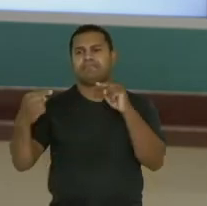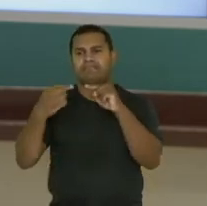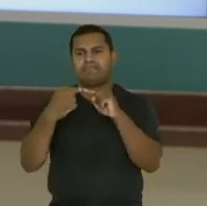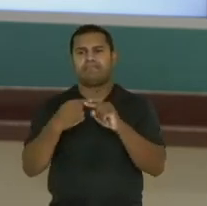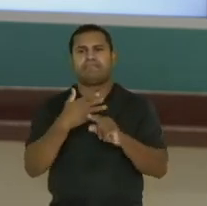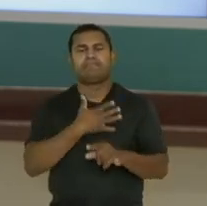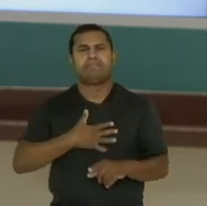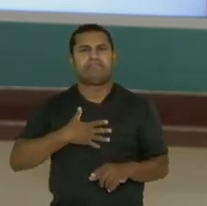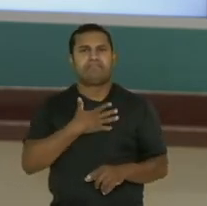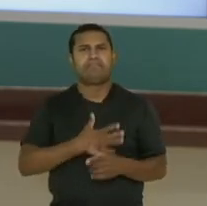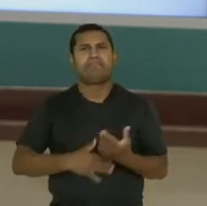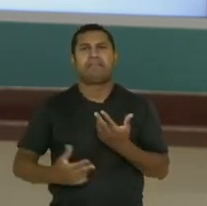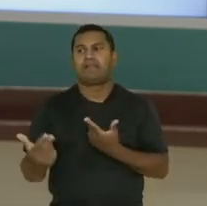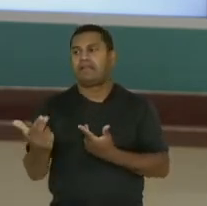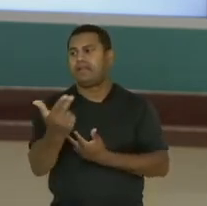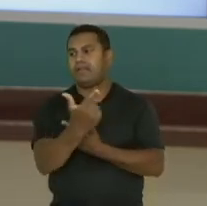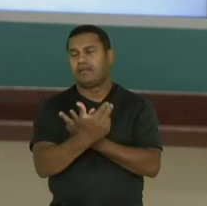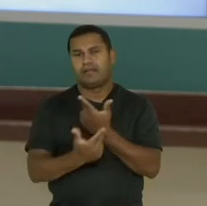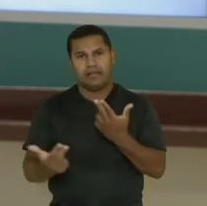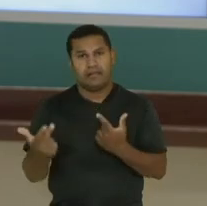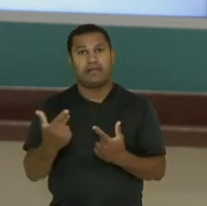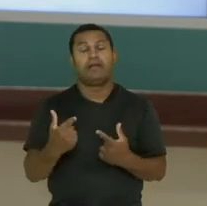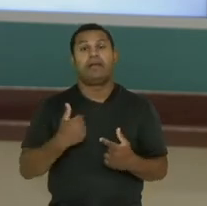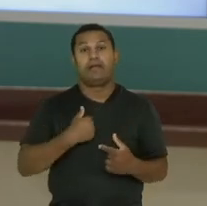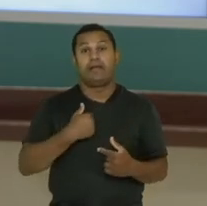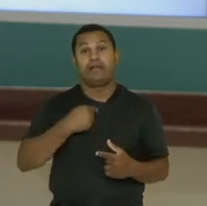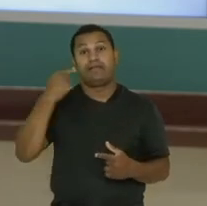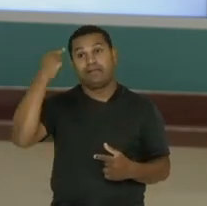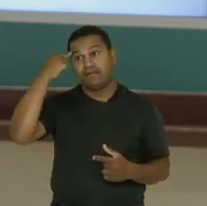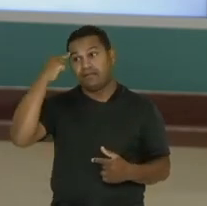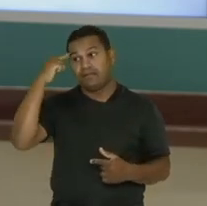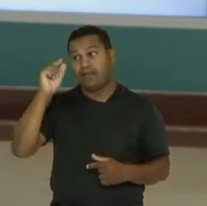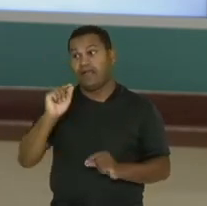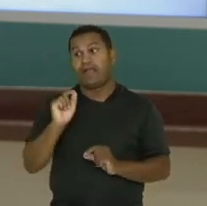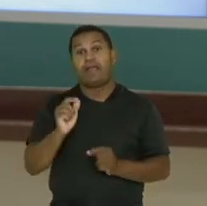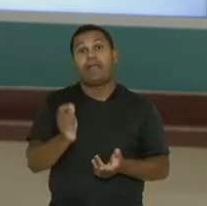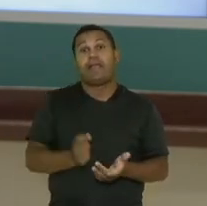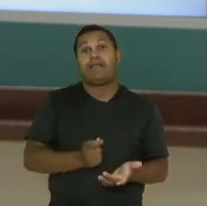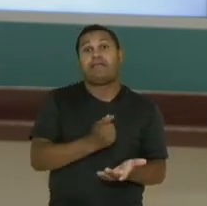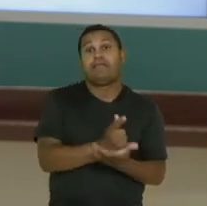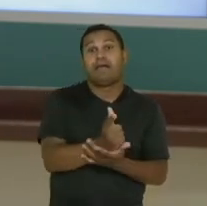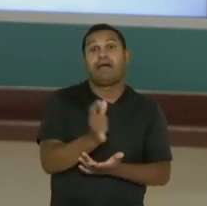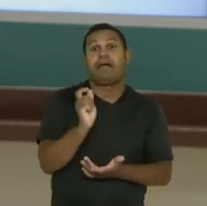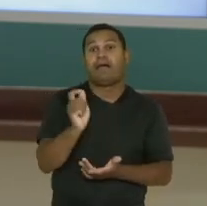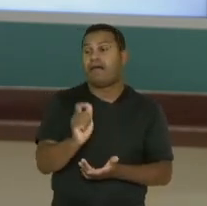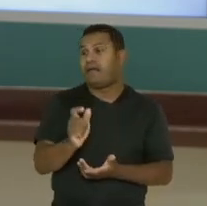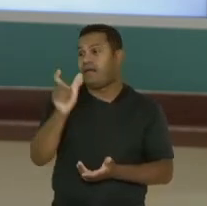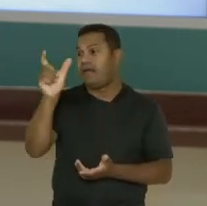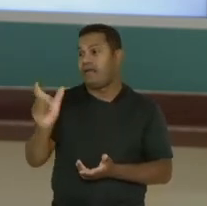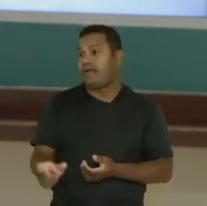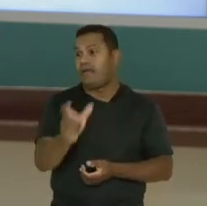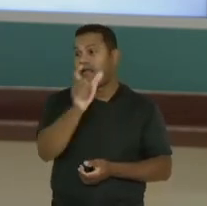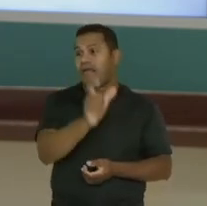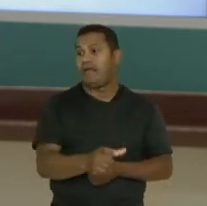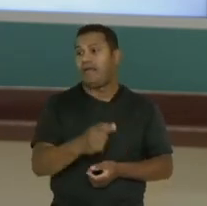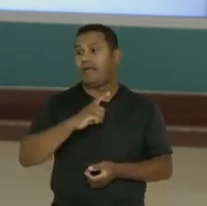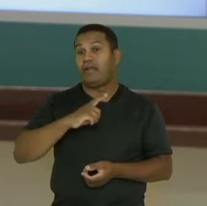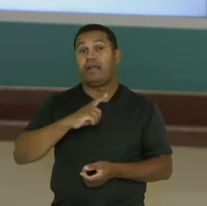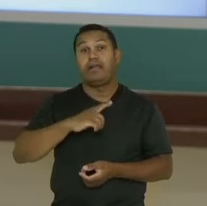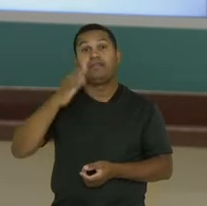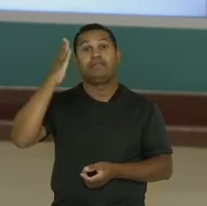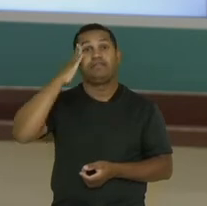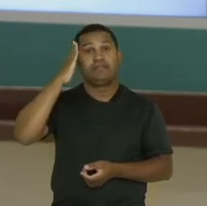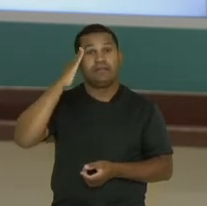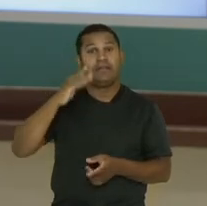quem são as pessoas que apreciam e desejam e estariam dispostas a pagar pelo café? Que podem ser atendidos pelos produtos